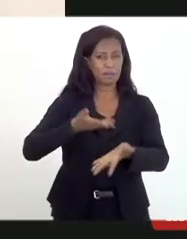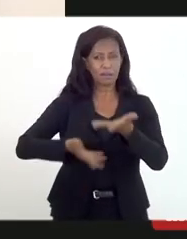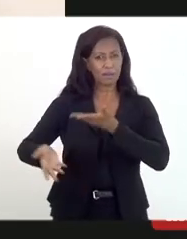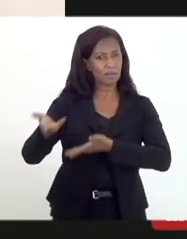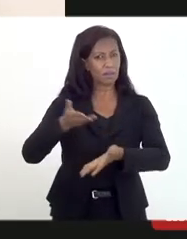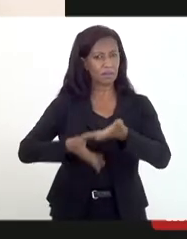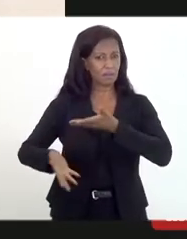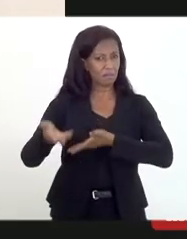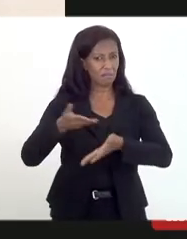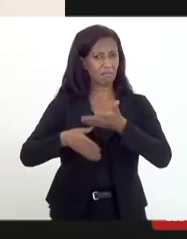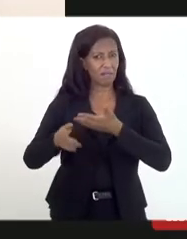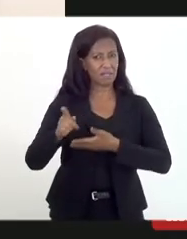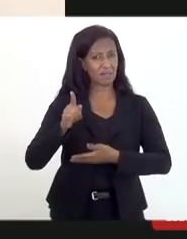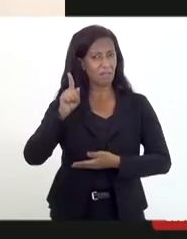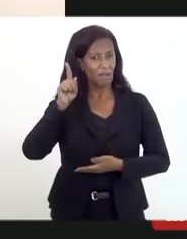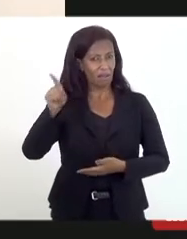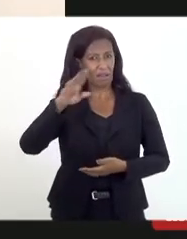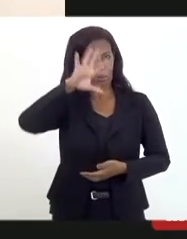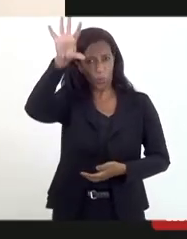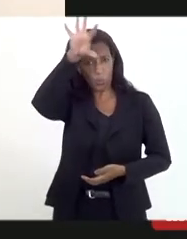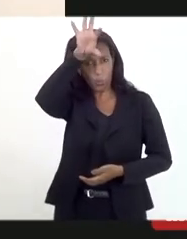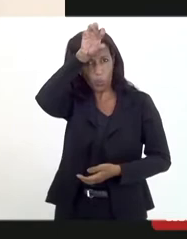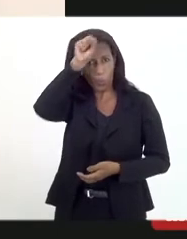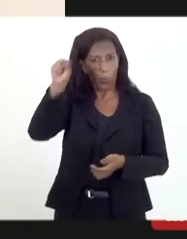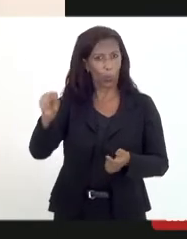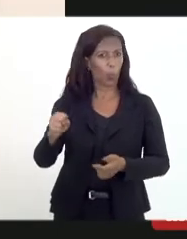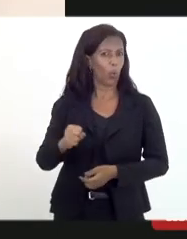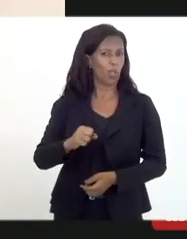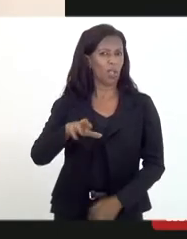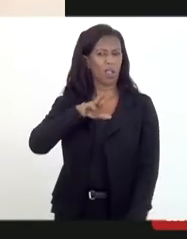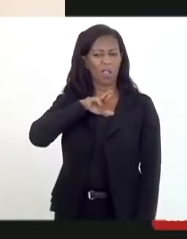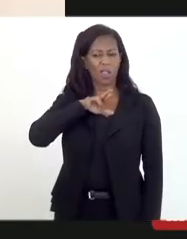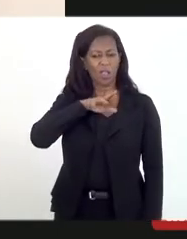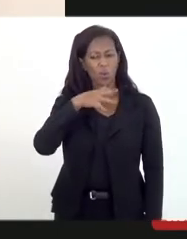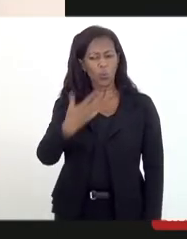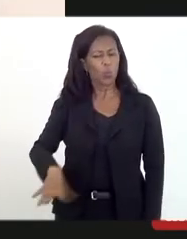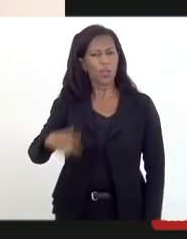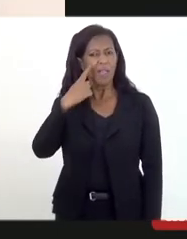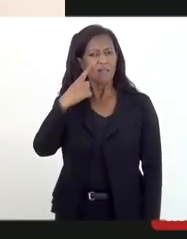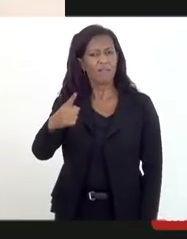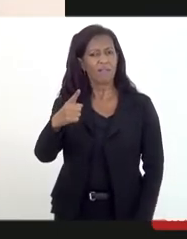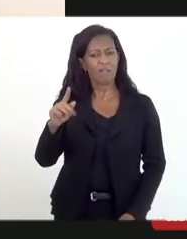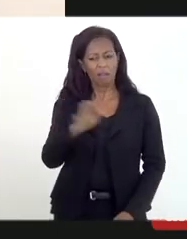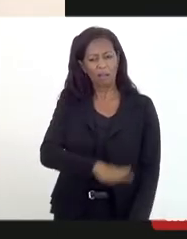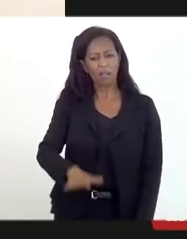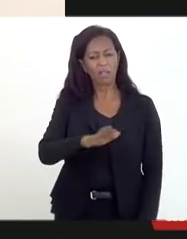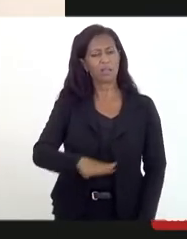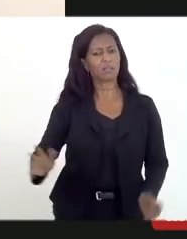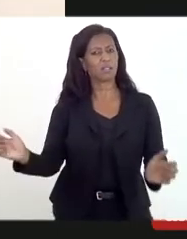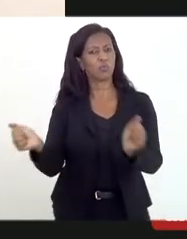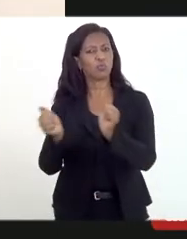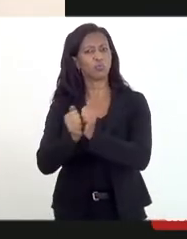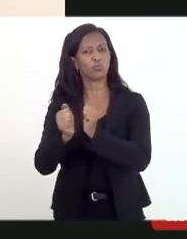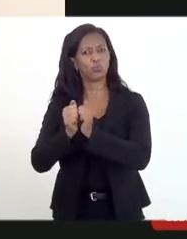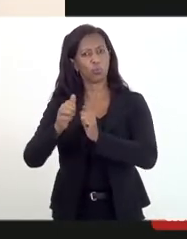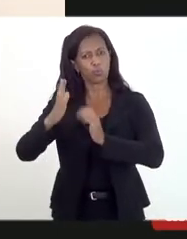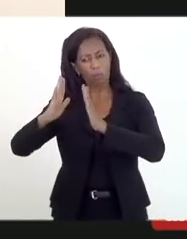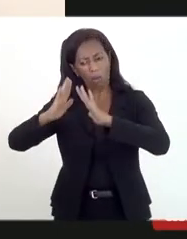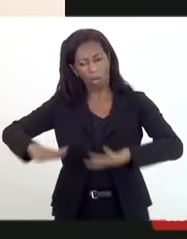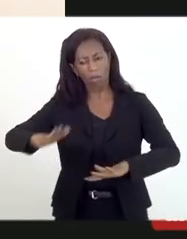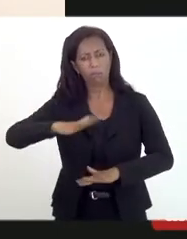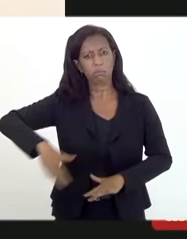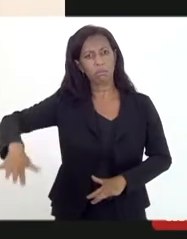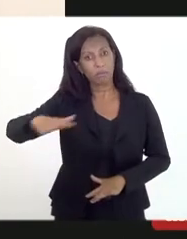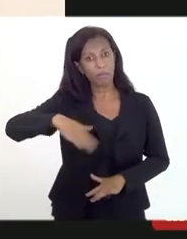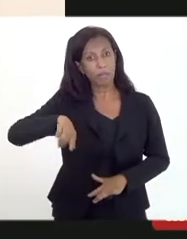tratamento e que não queria ver a criança misturada com eles. e nisso parece